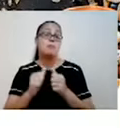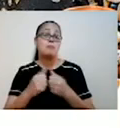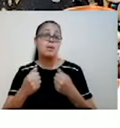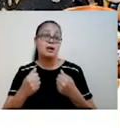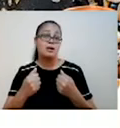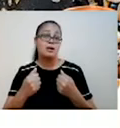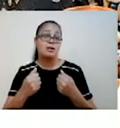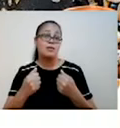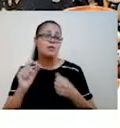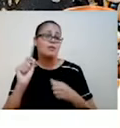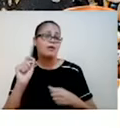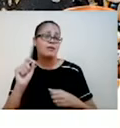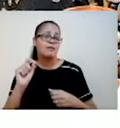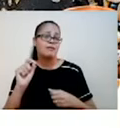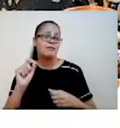carbohydrates.